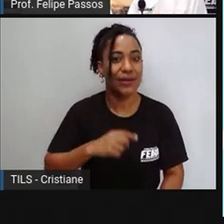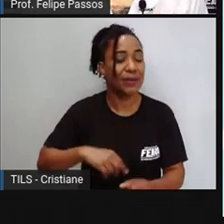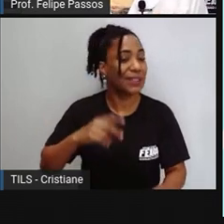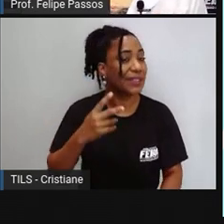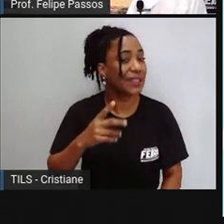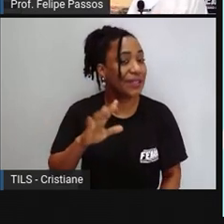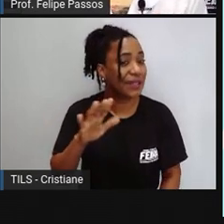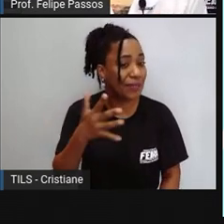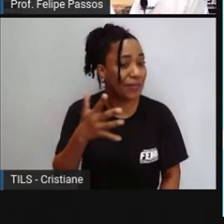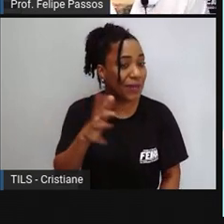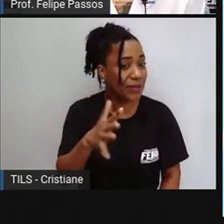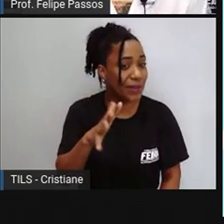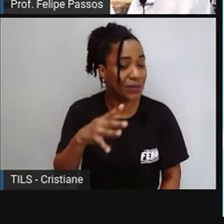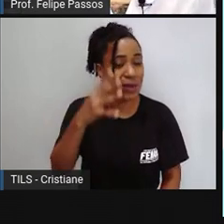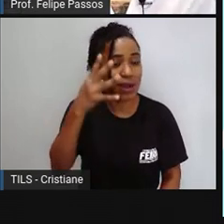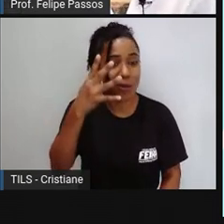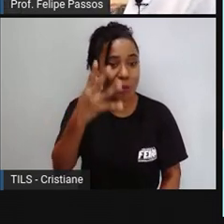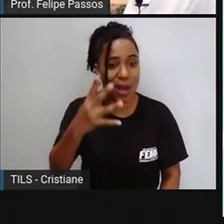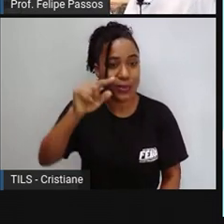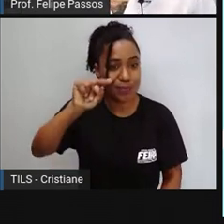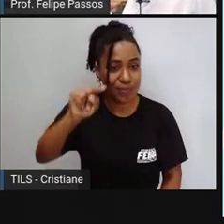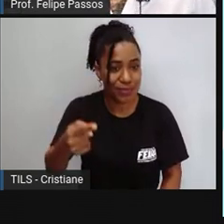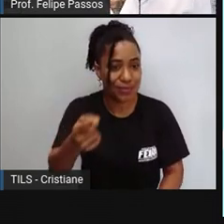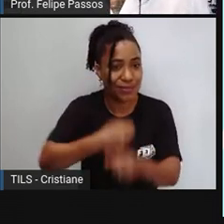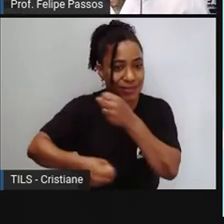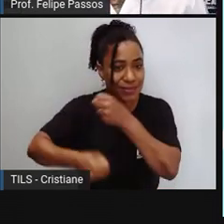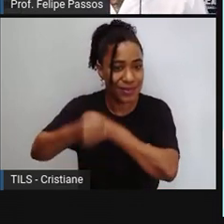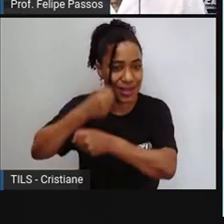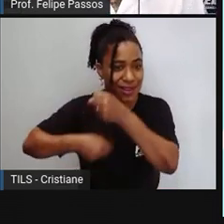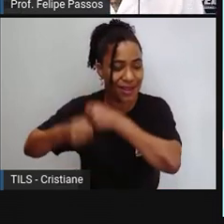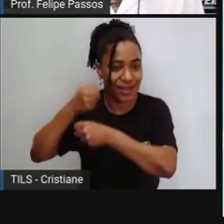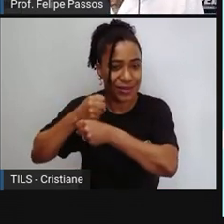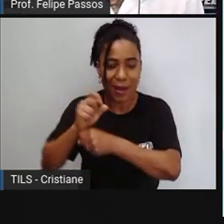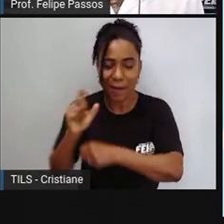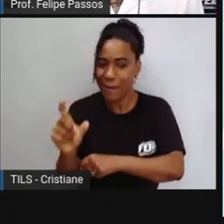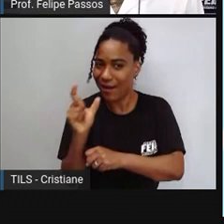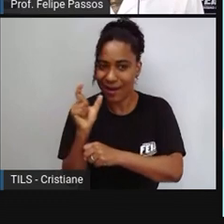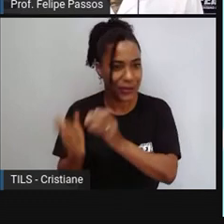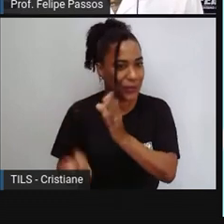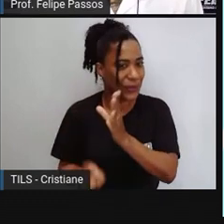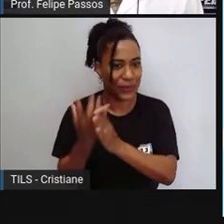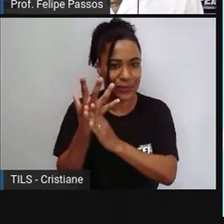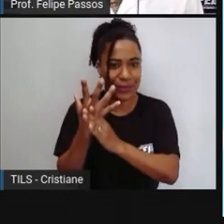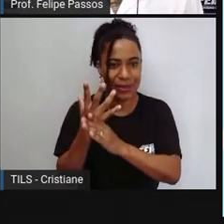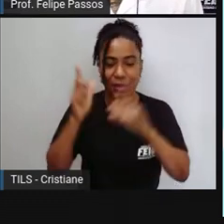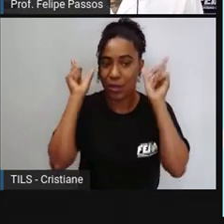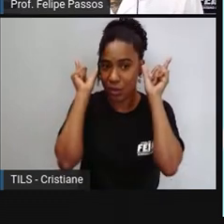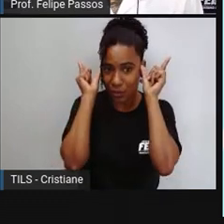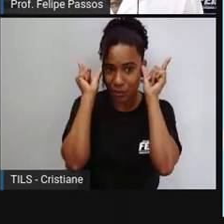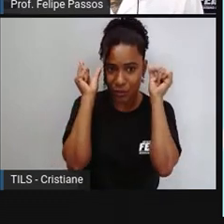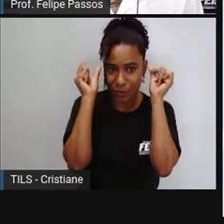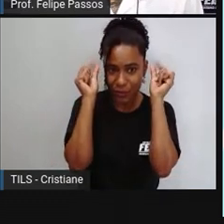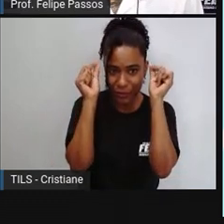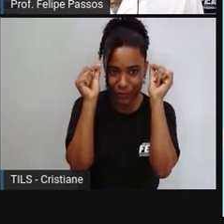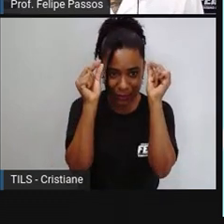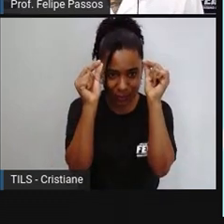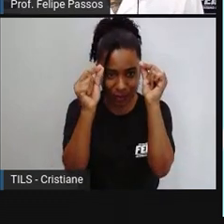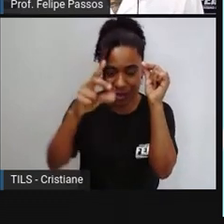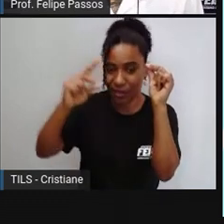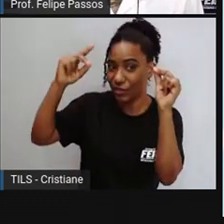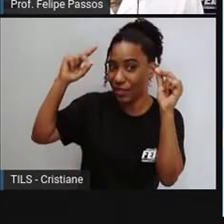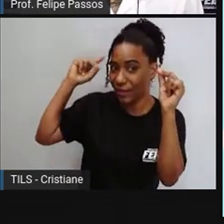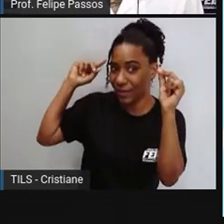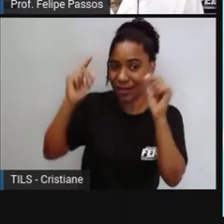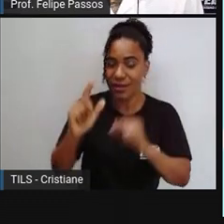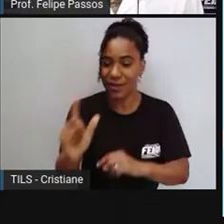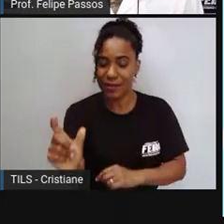mil anos de existência. Na Grécia Antiga, se juntou duas palavras,